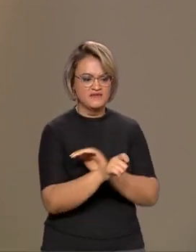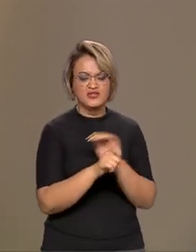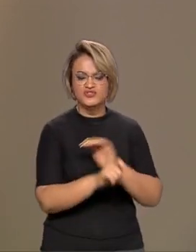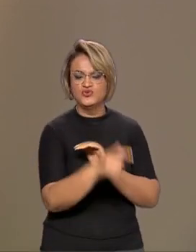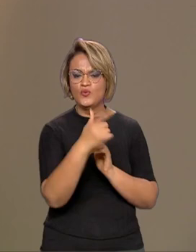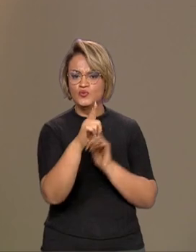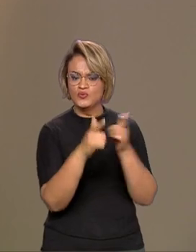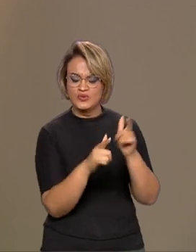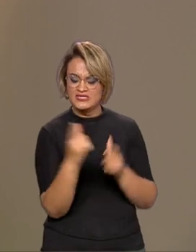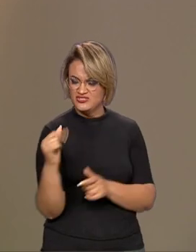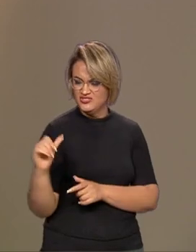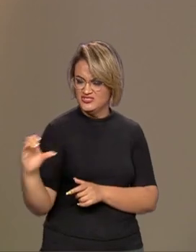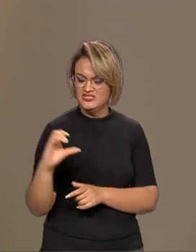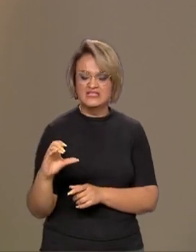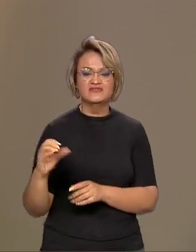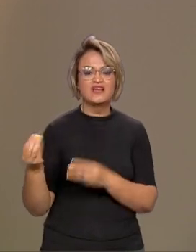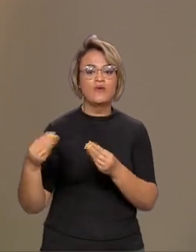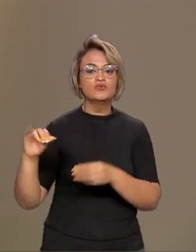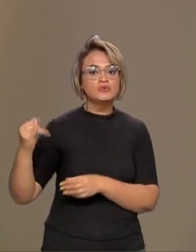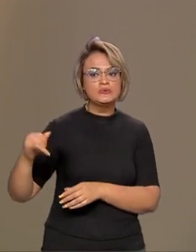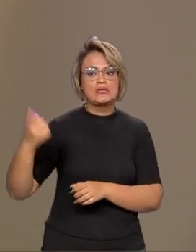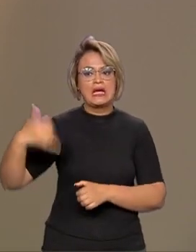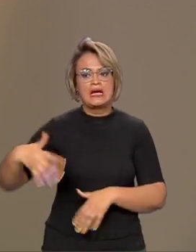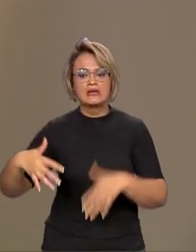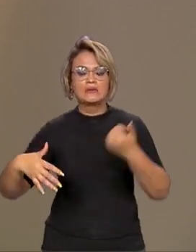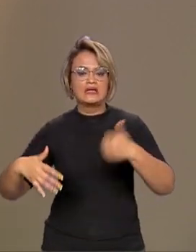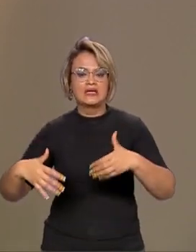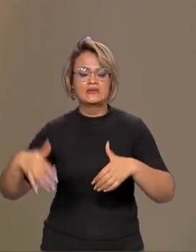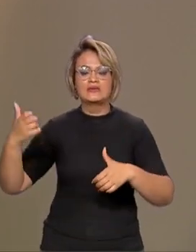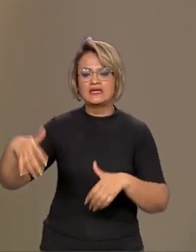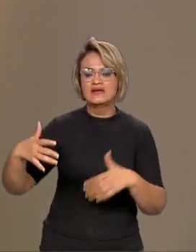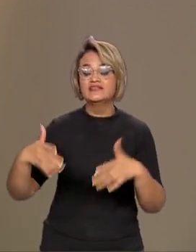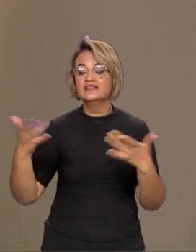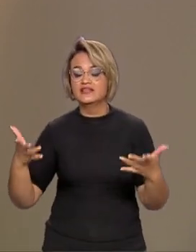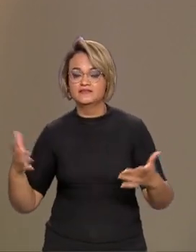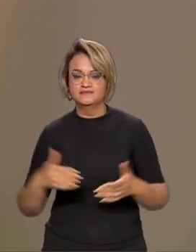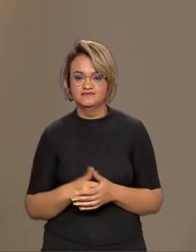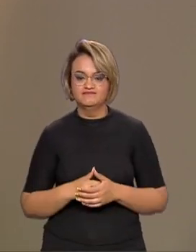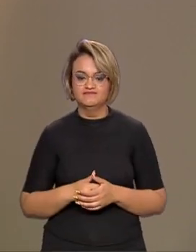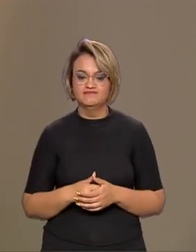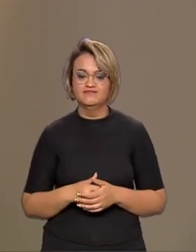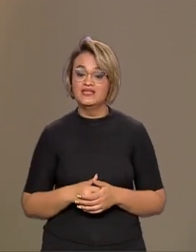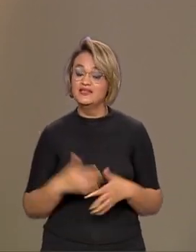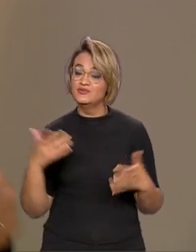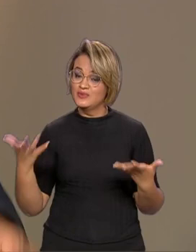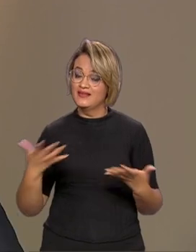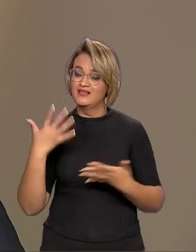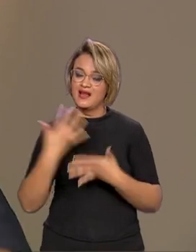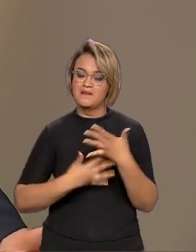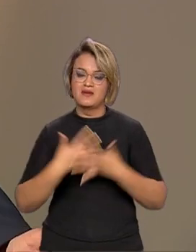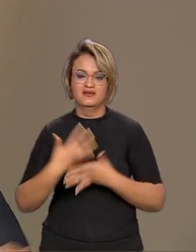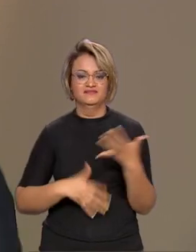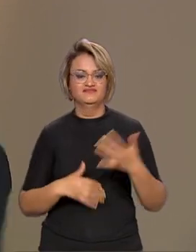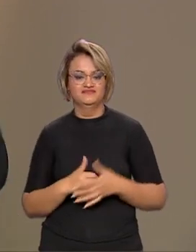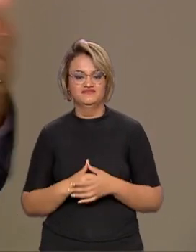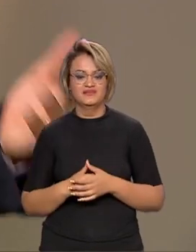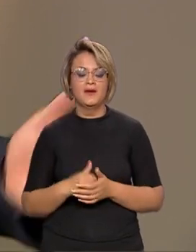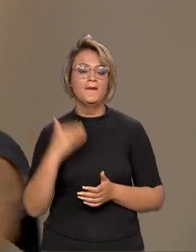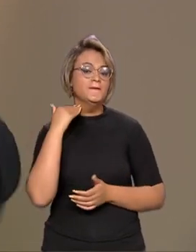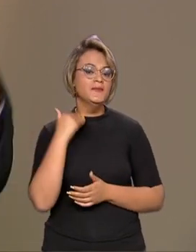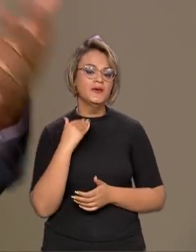custa esse dinheiro, dessa tomada de um dinheiro para fazer investimento? É isso que está inibindo. O próprio